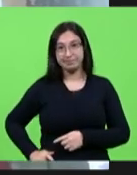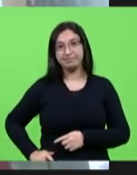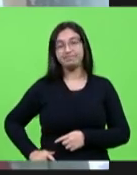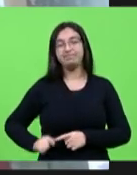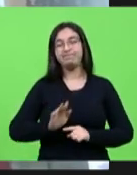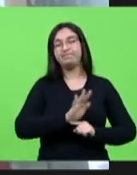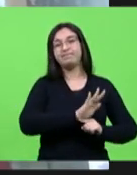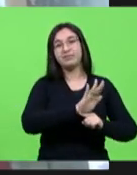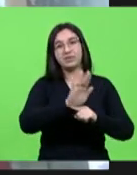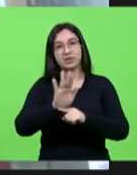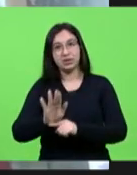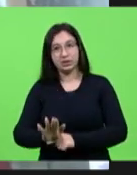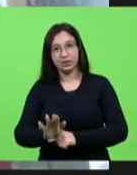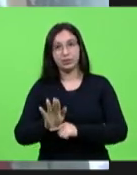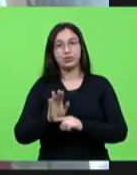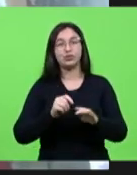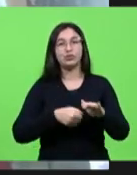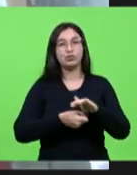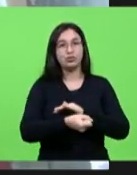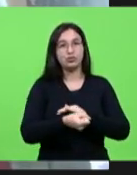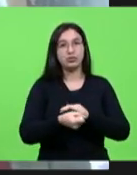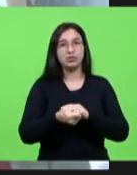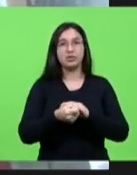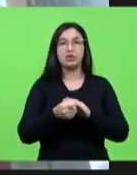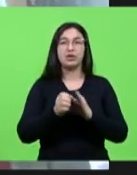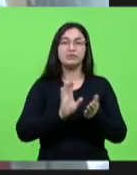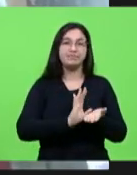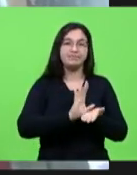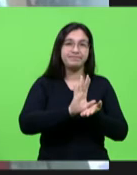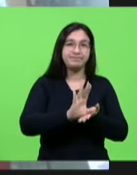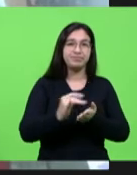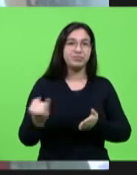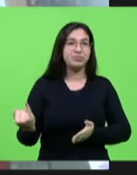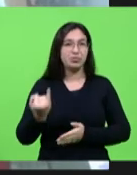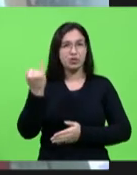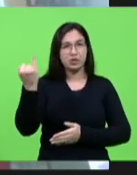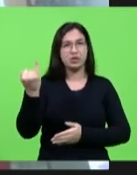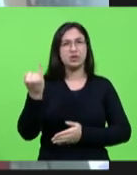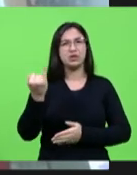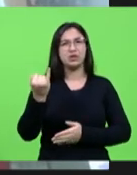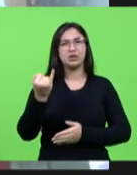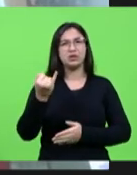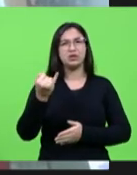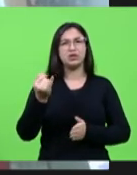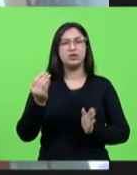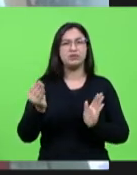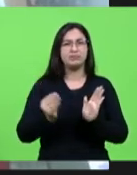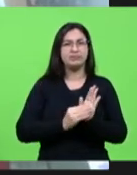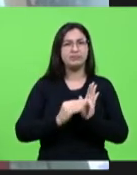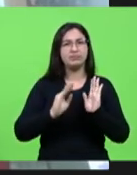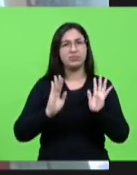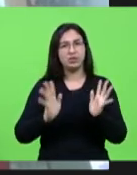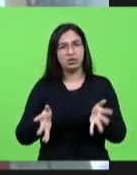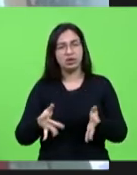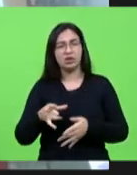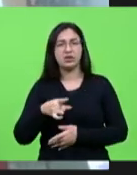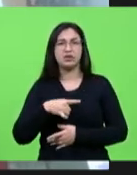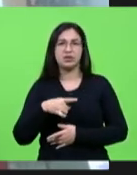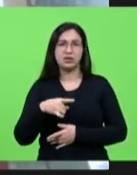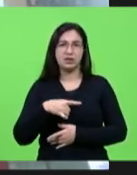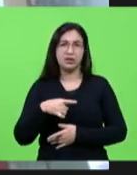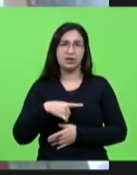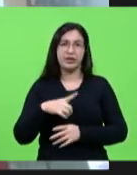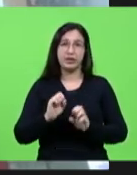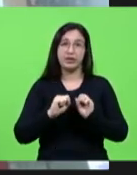implementarmos com algum recurso importante no orçamento fixo já previsível para a gente